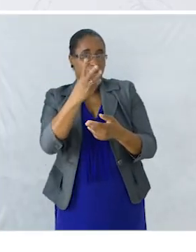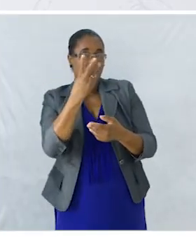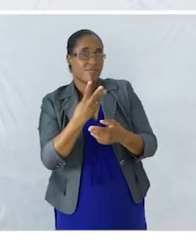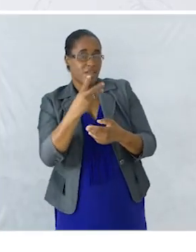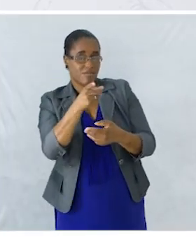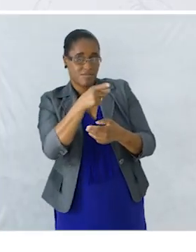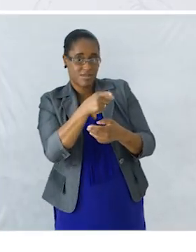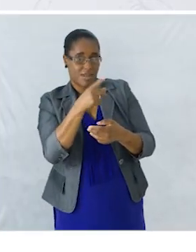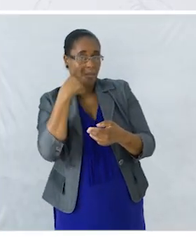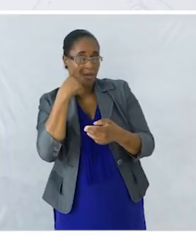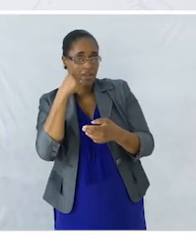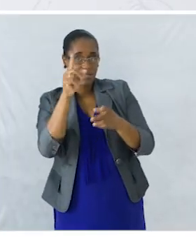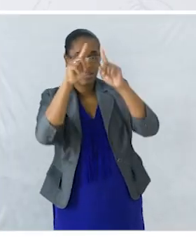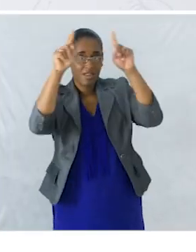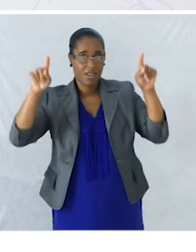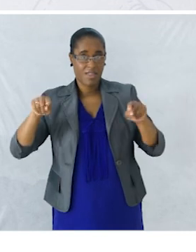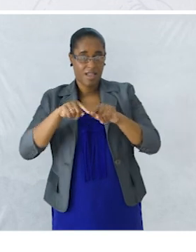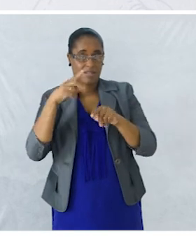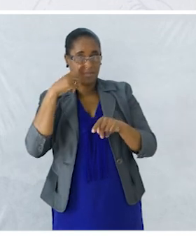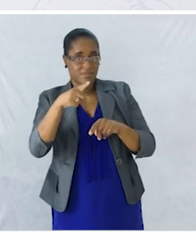endereço eletrónico Que aparece na tela